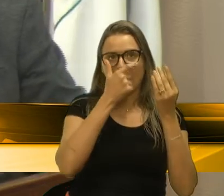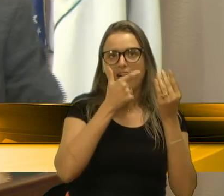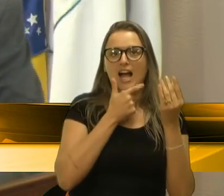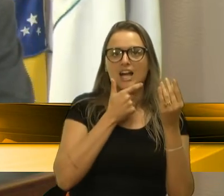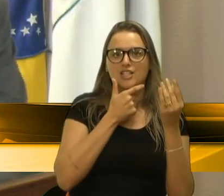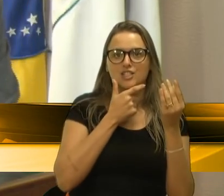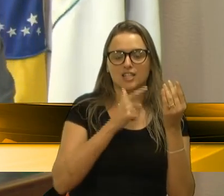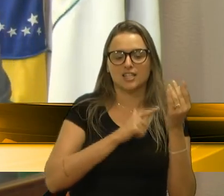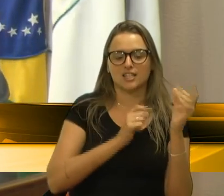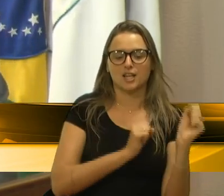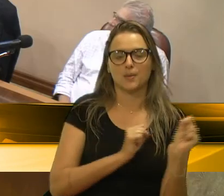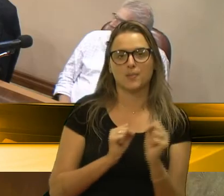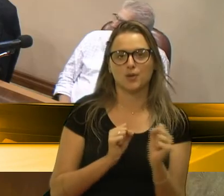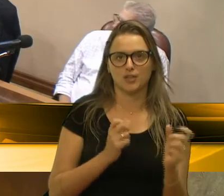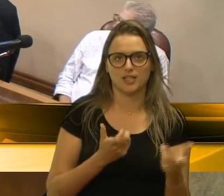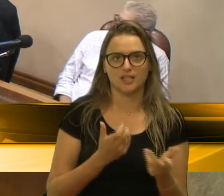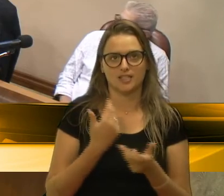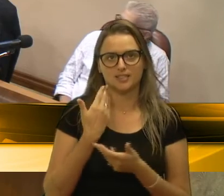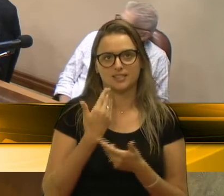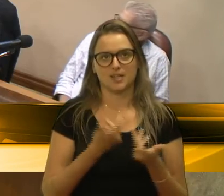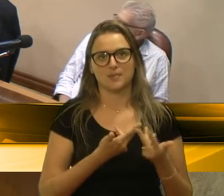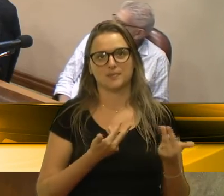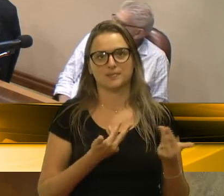Sr. Presidente, uma declaração de líder do abacado PP.